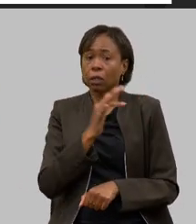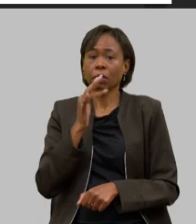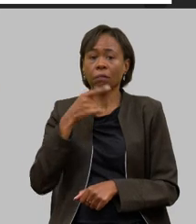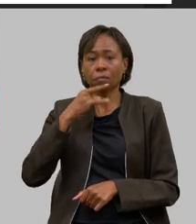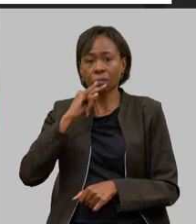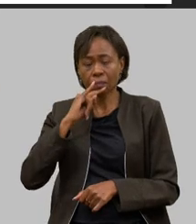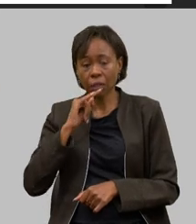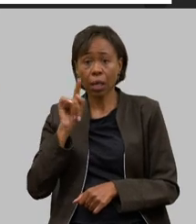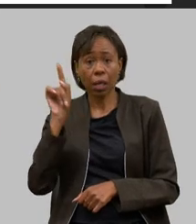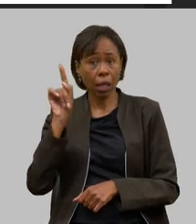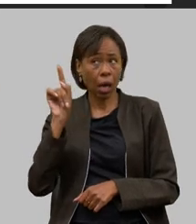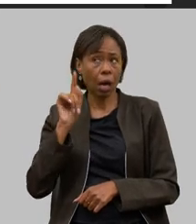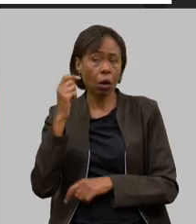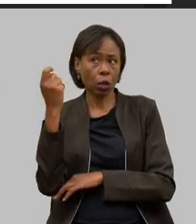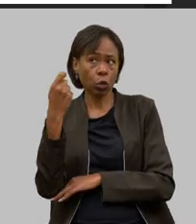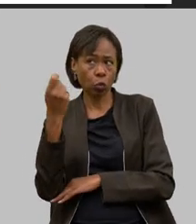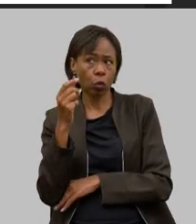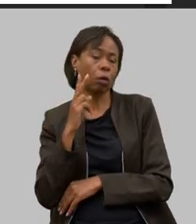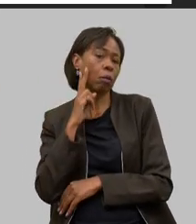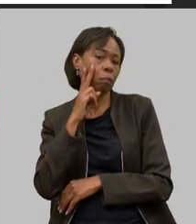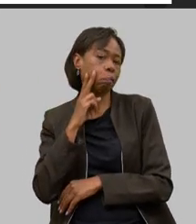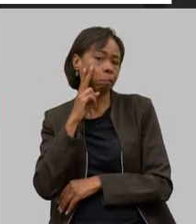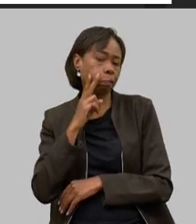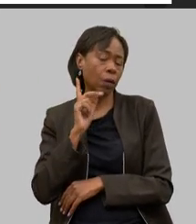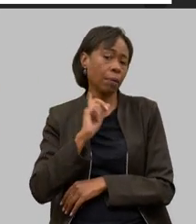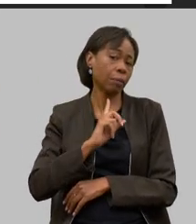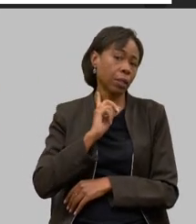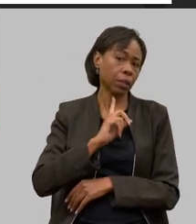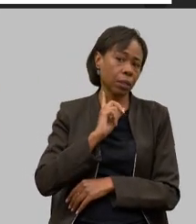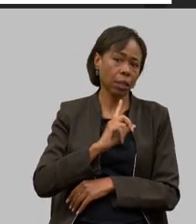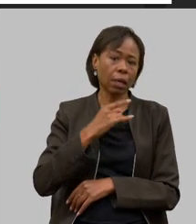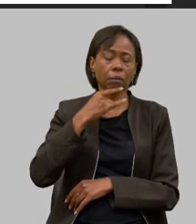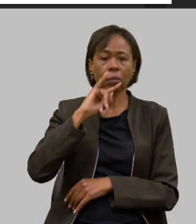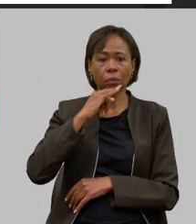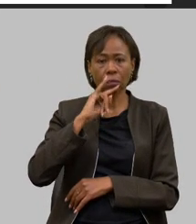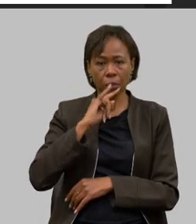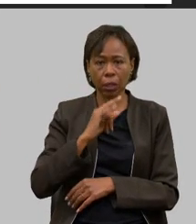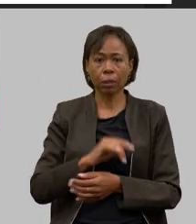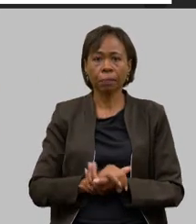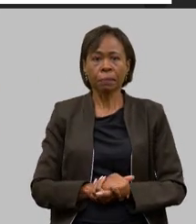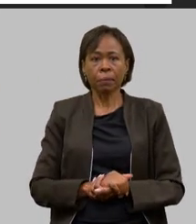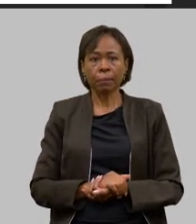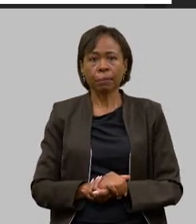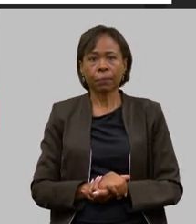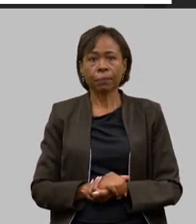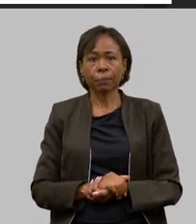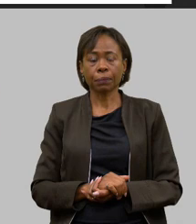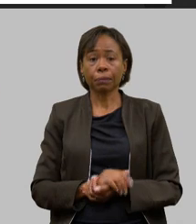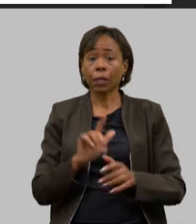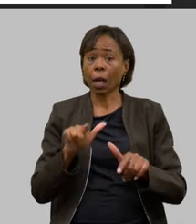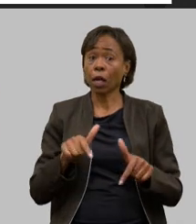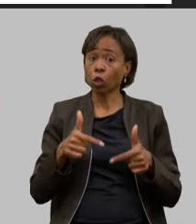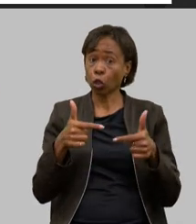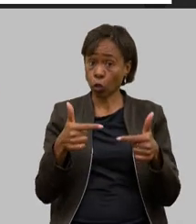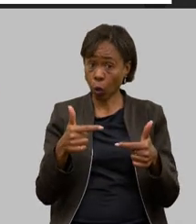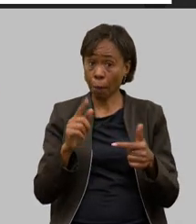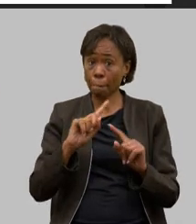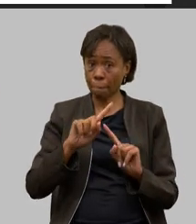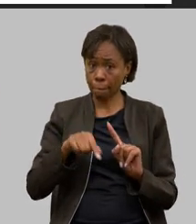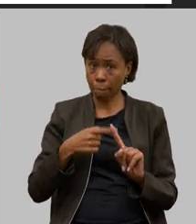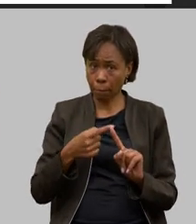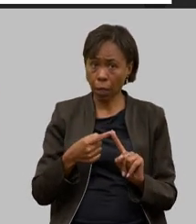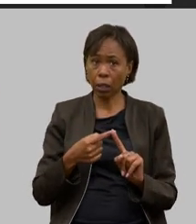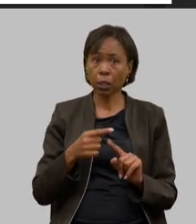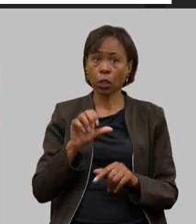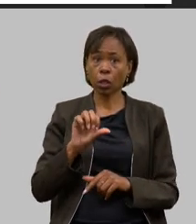do Sul com vinho e Minas Gerais com a nossa cachaça de alambique e ações ainda do IMA ações de destaques